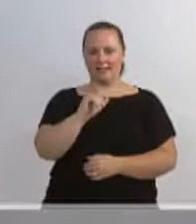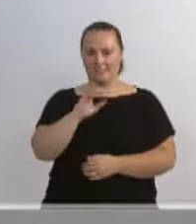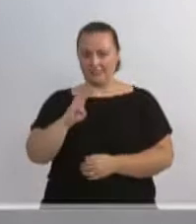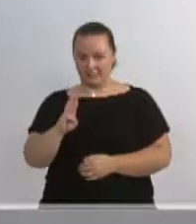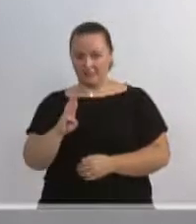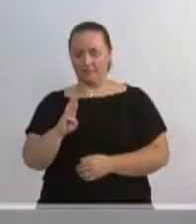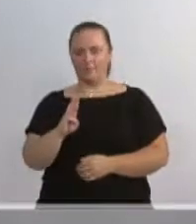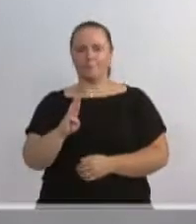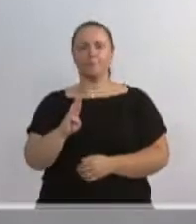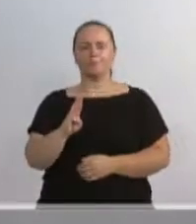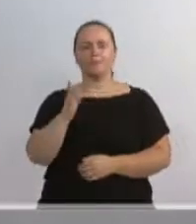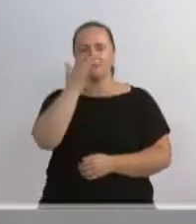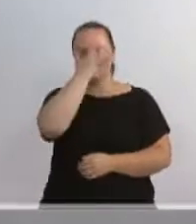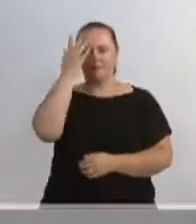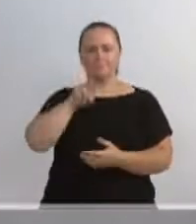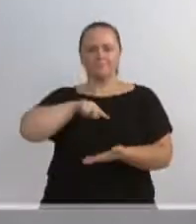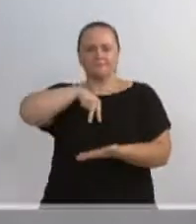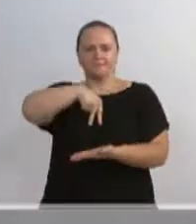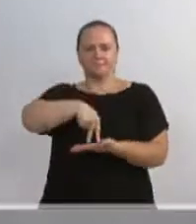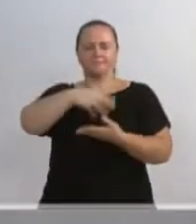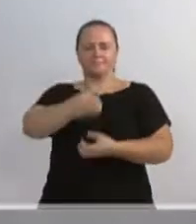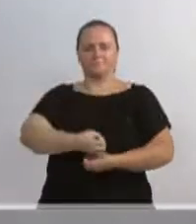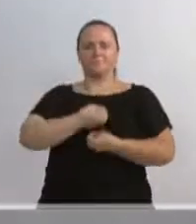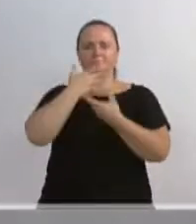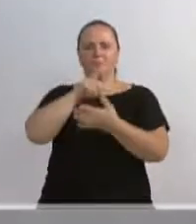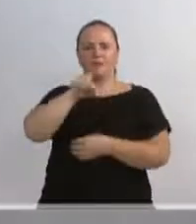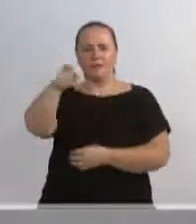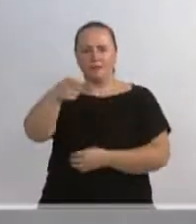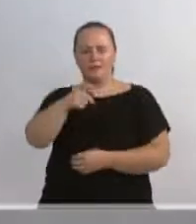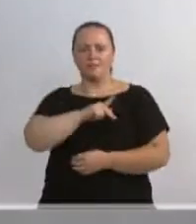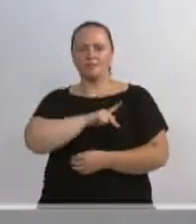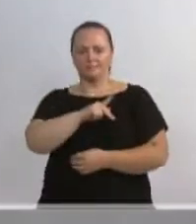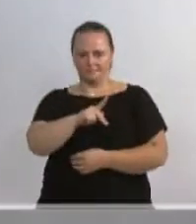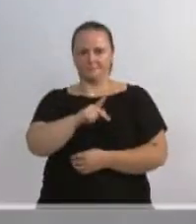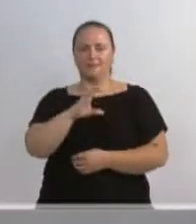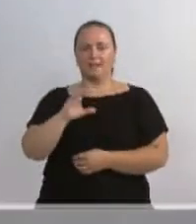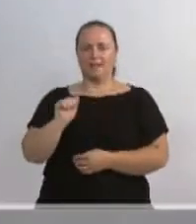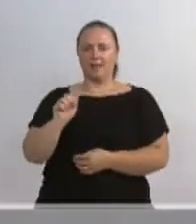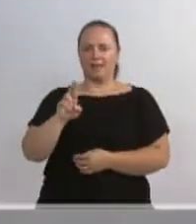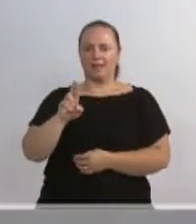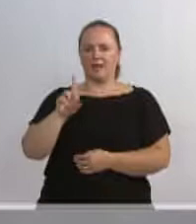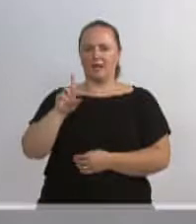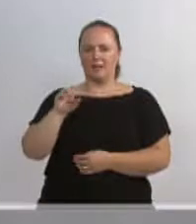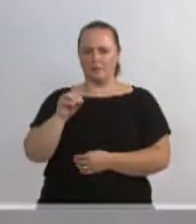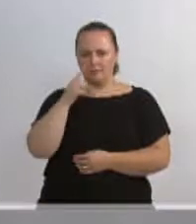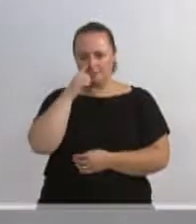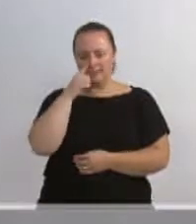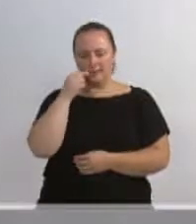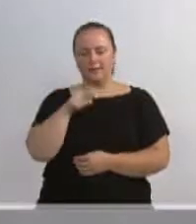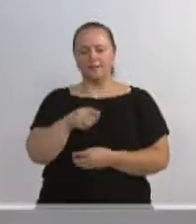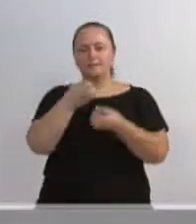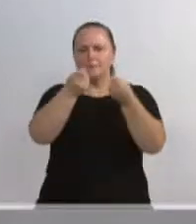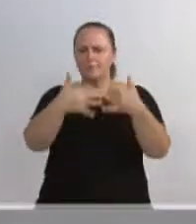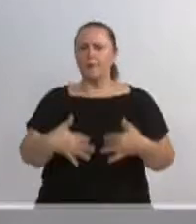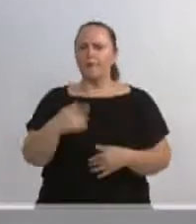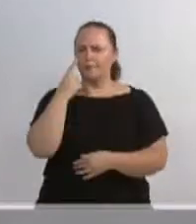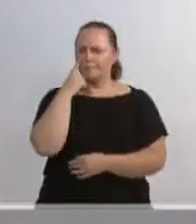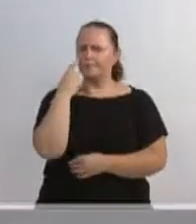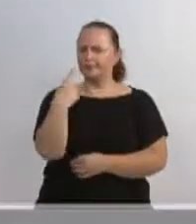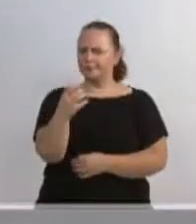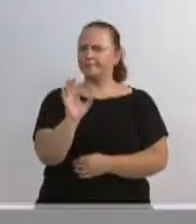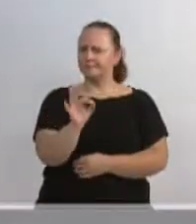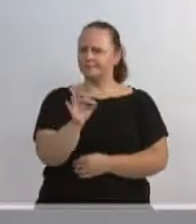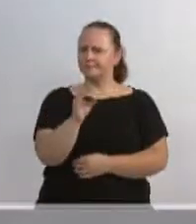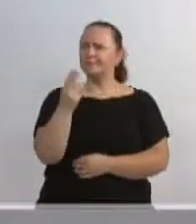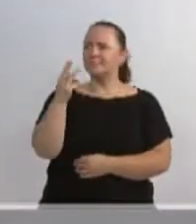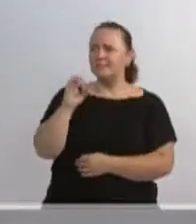pronunciamento do ex-presidente Carlos Tavares do Amaral, ele falou de uma coisa que é muito interessante, vereador Almir Vieira, solicitando